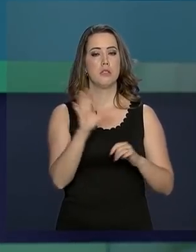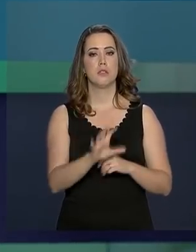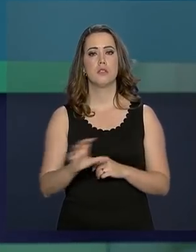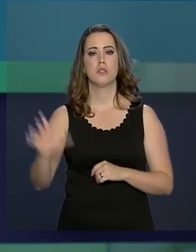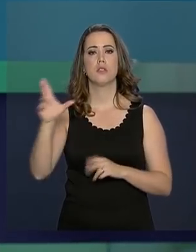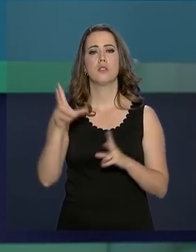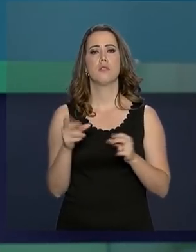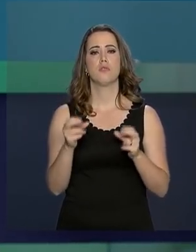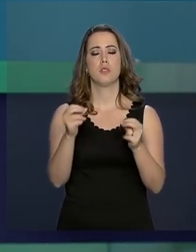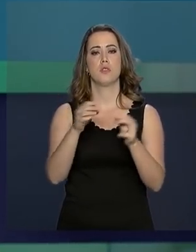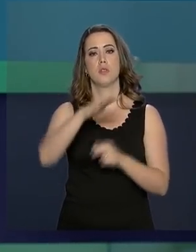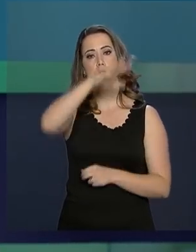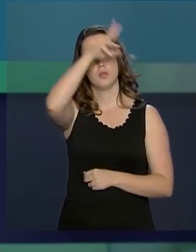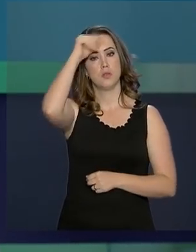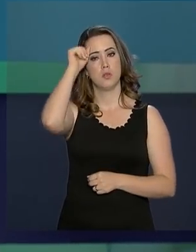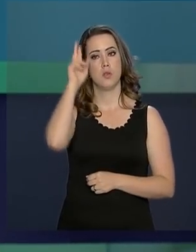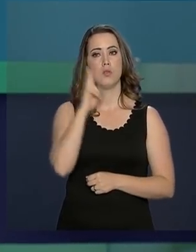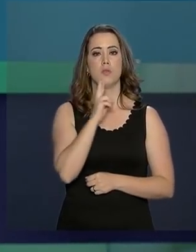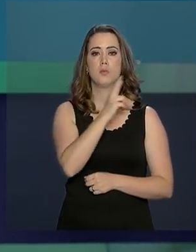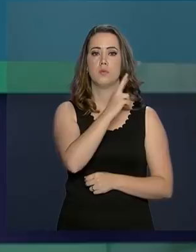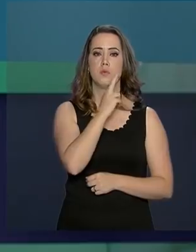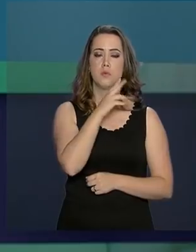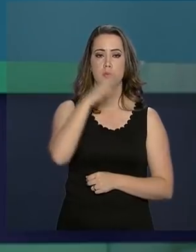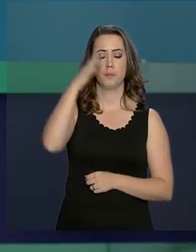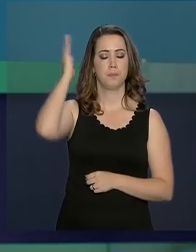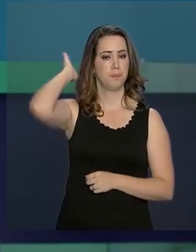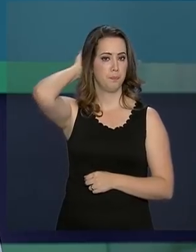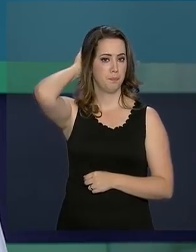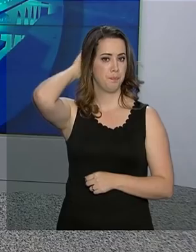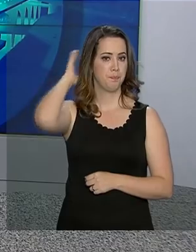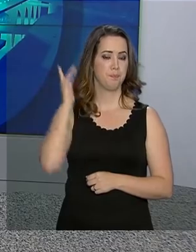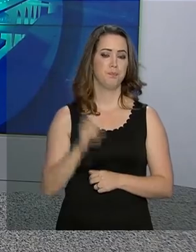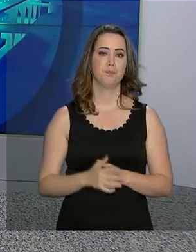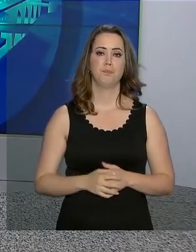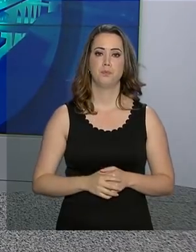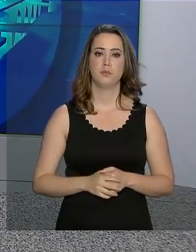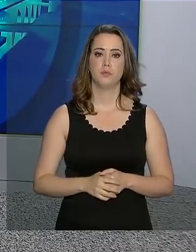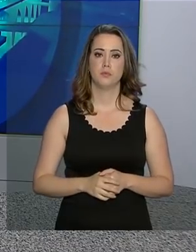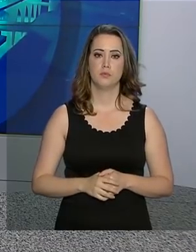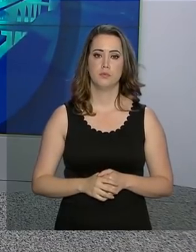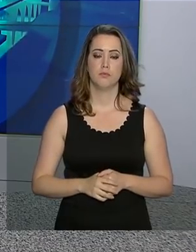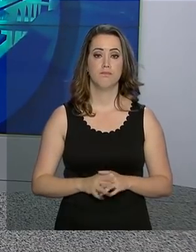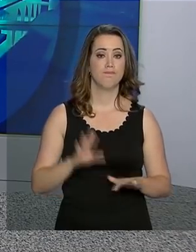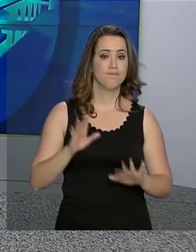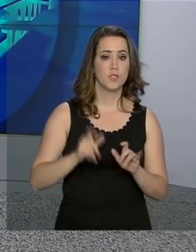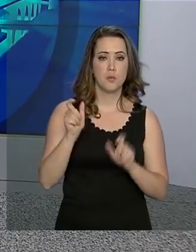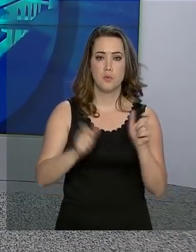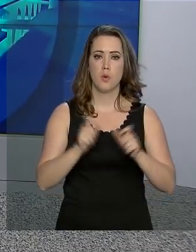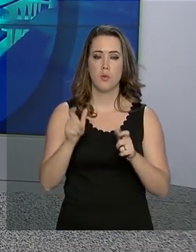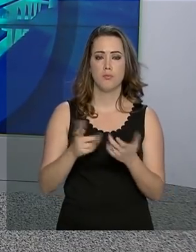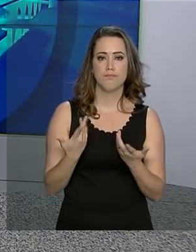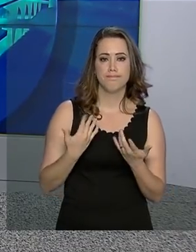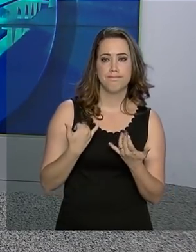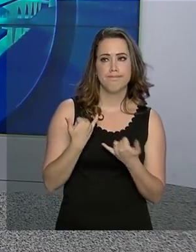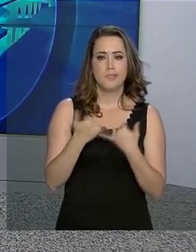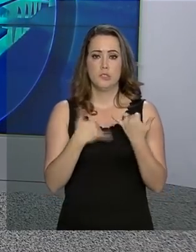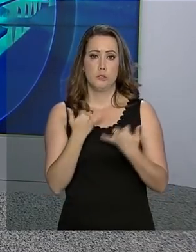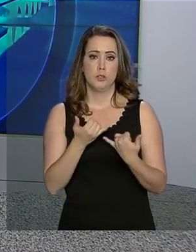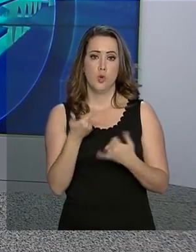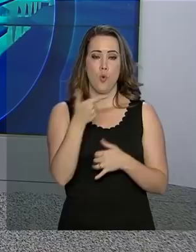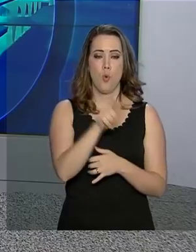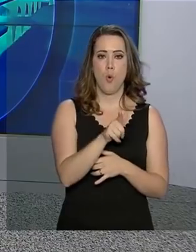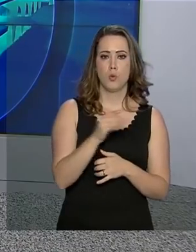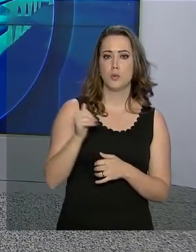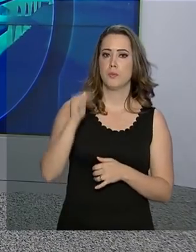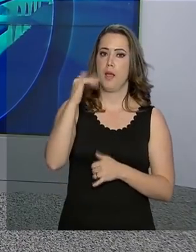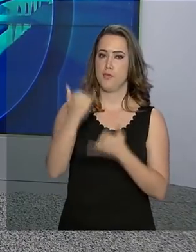transmissão do vírus. Amazonas, Roraima e Pará. Para muitos, um hobby. Para outros,